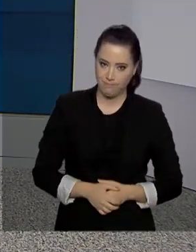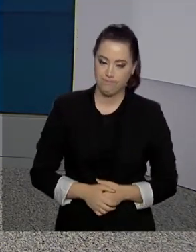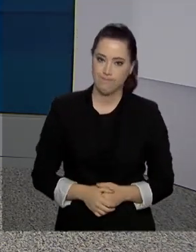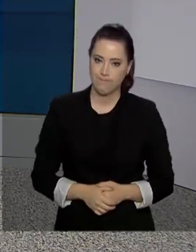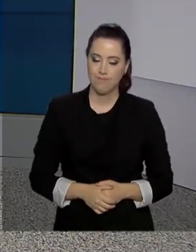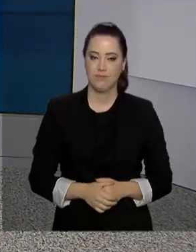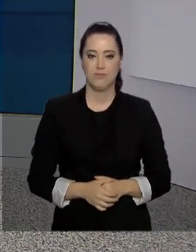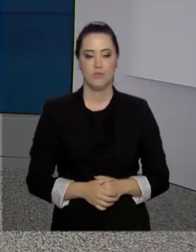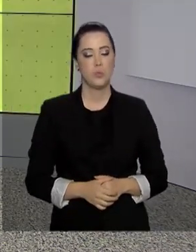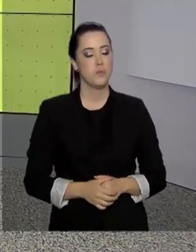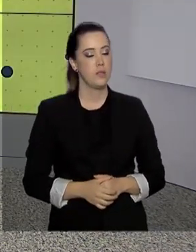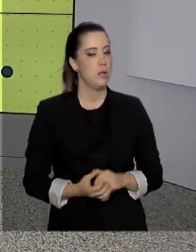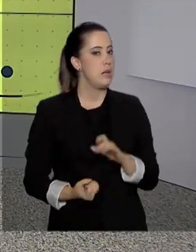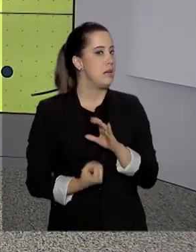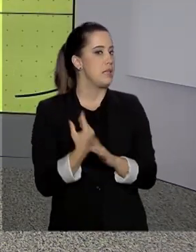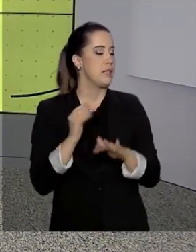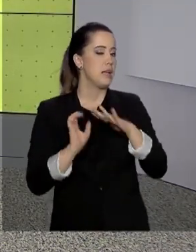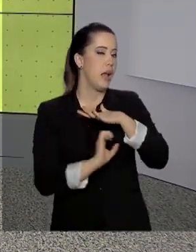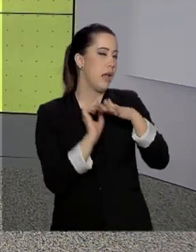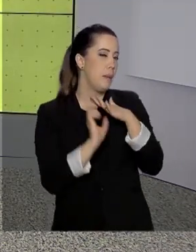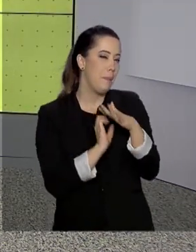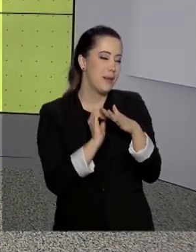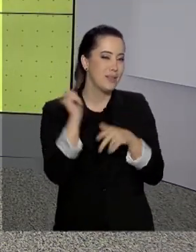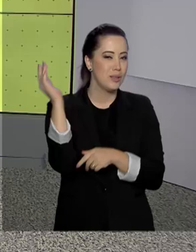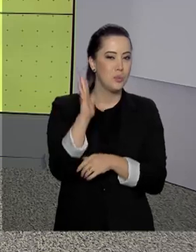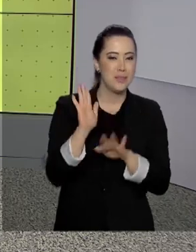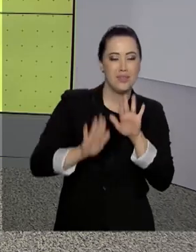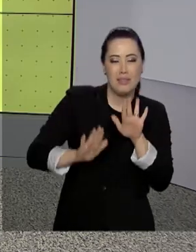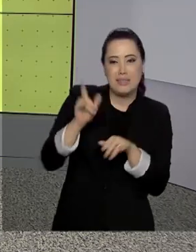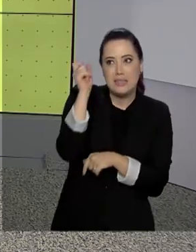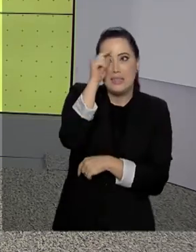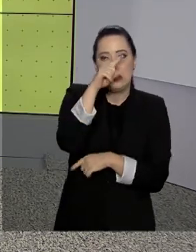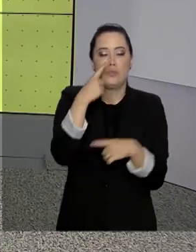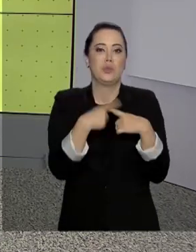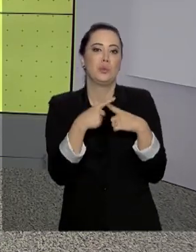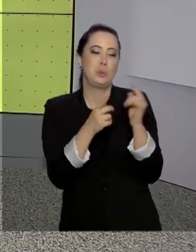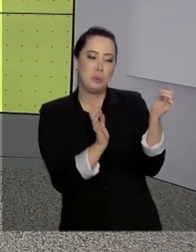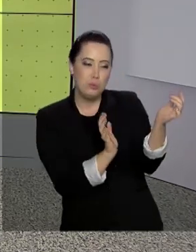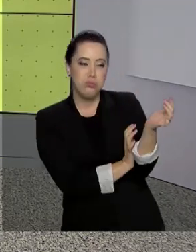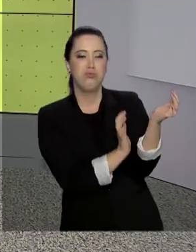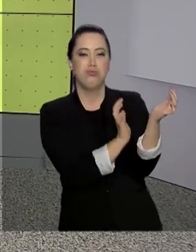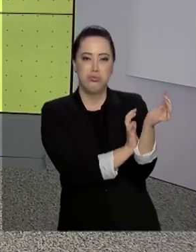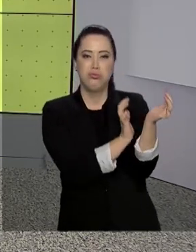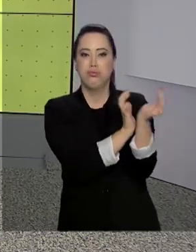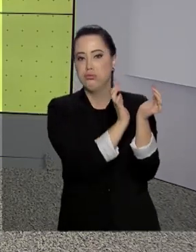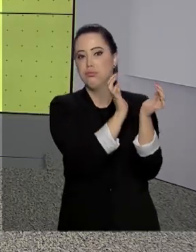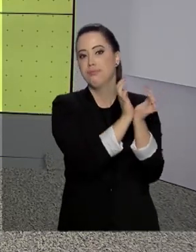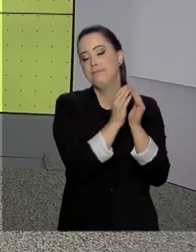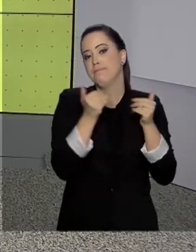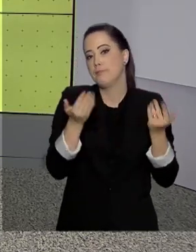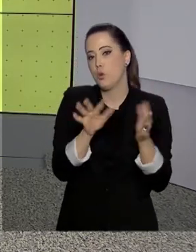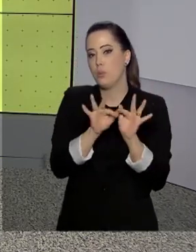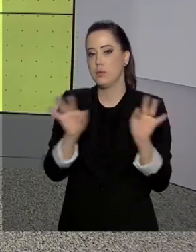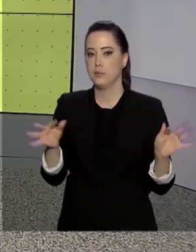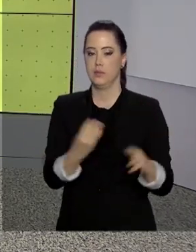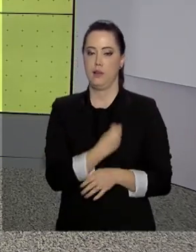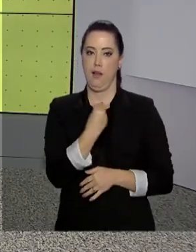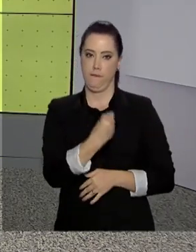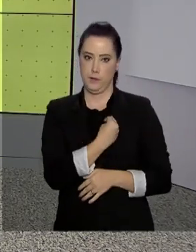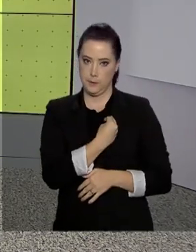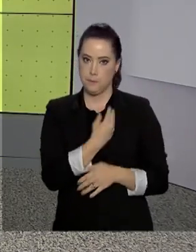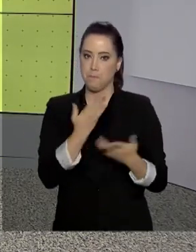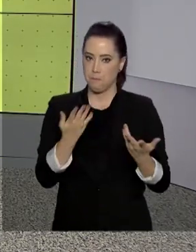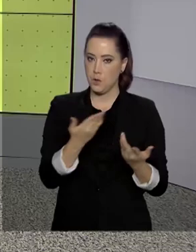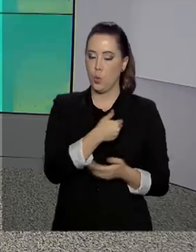Brasil nem sempre é uma tarefa fácil. A burocracia é um dos principais entraves. Para simplificar a vida do empreendedor, o governo